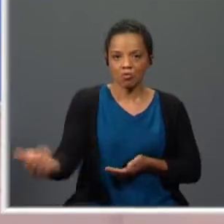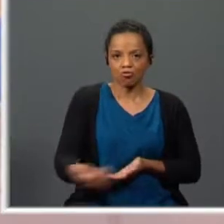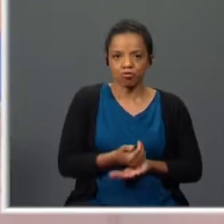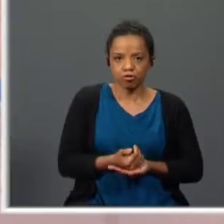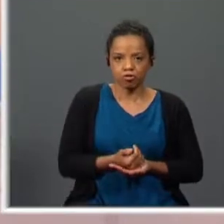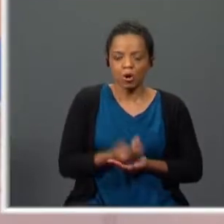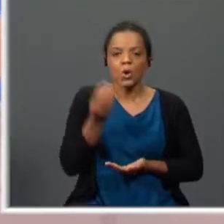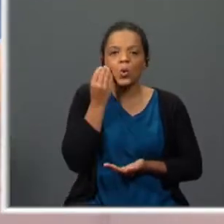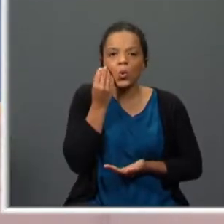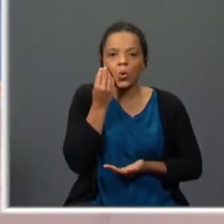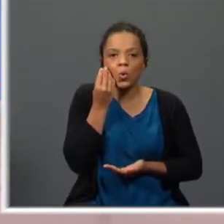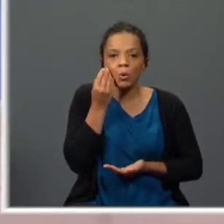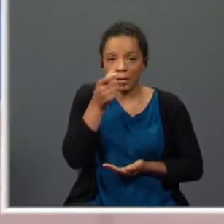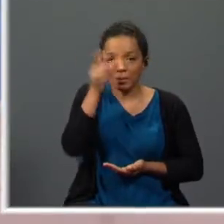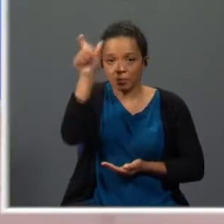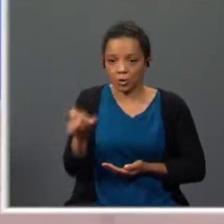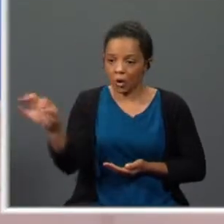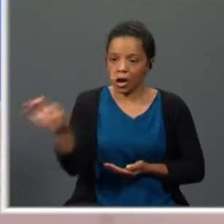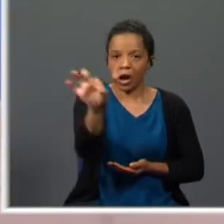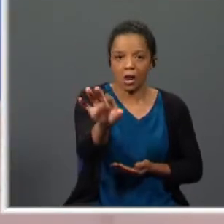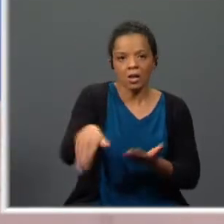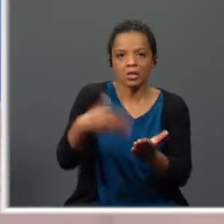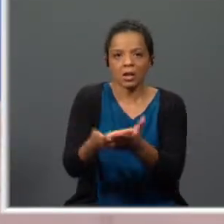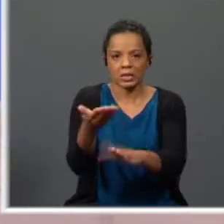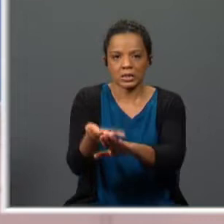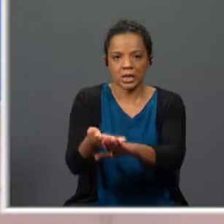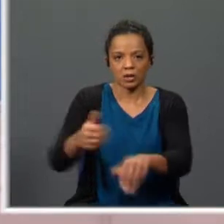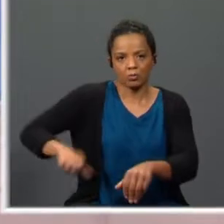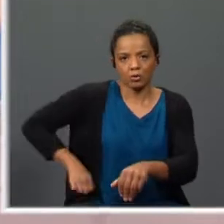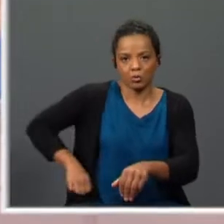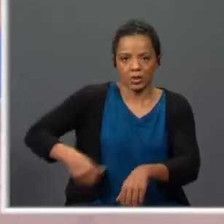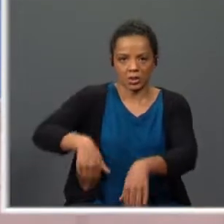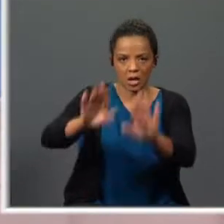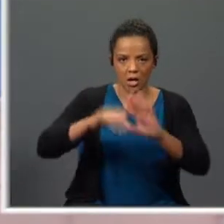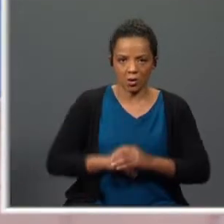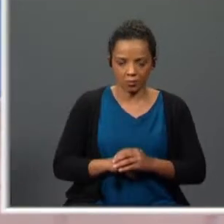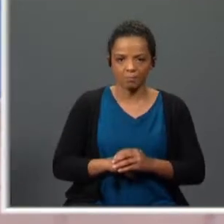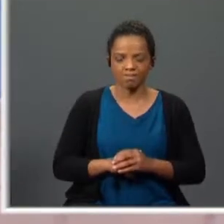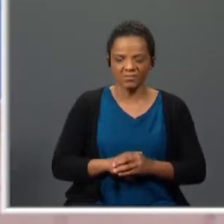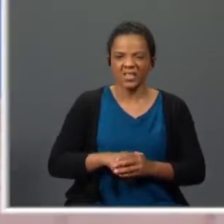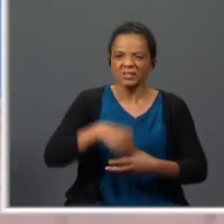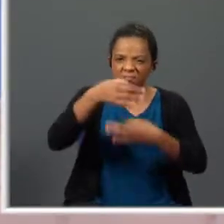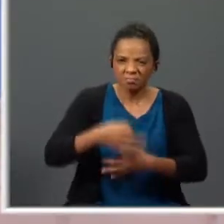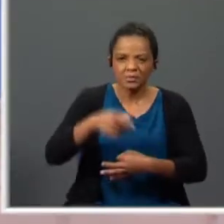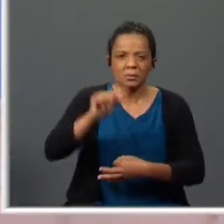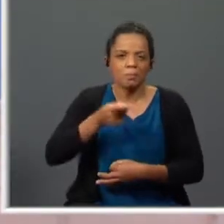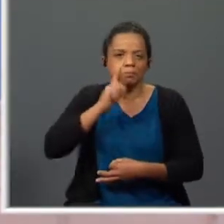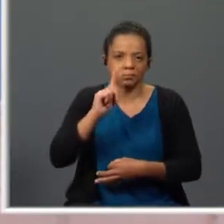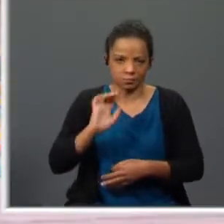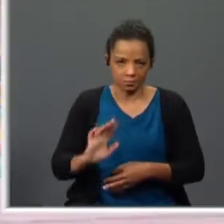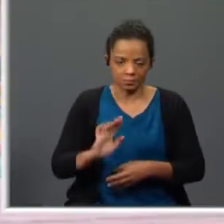outras pessoas à prostituição. É o lenocínio. E era, para além de imoral, considerado ilegal.